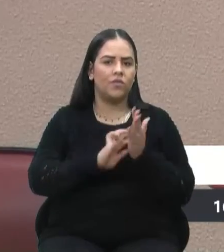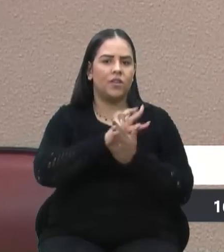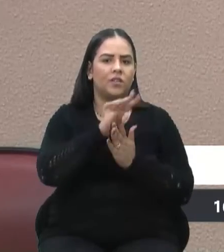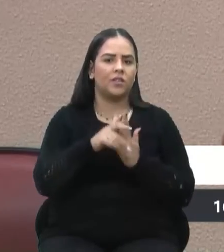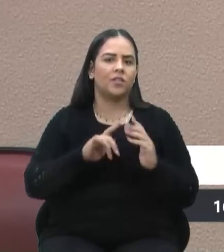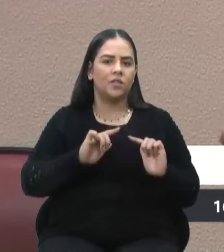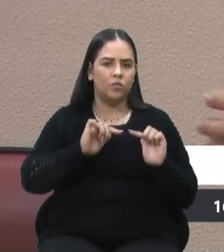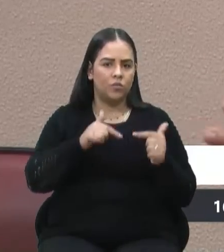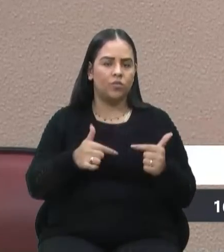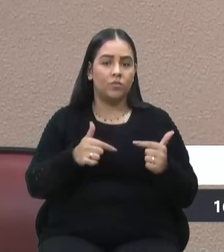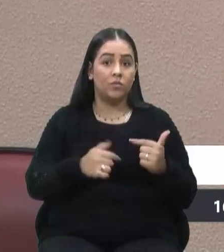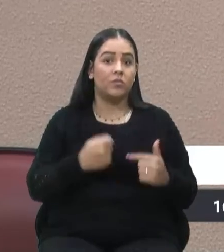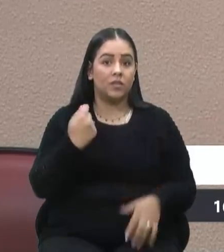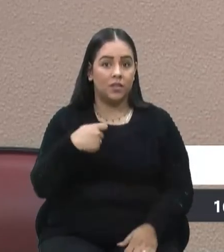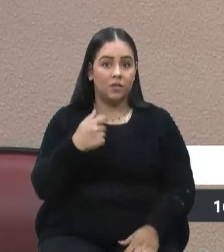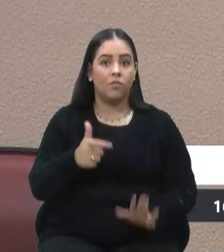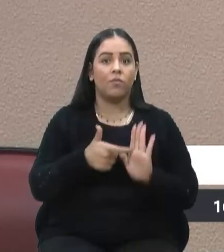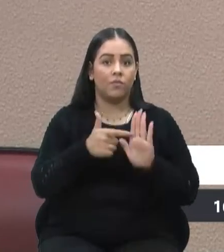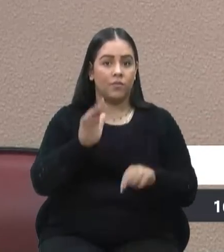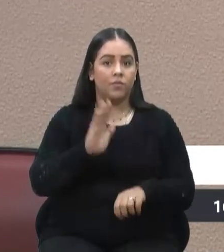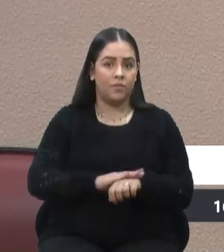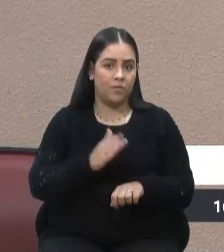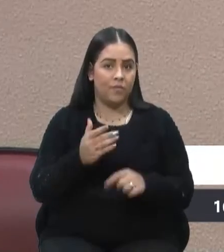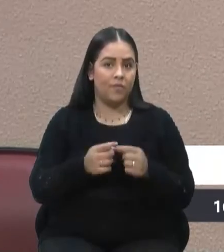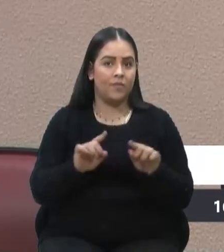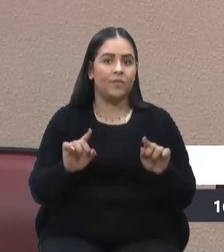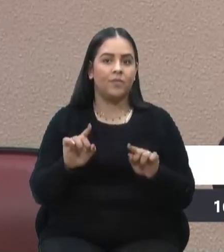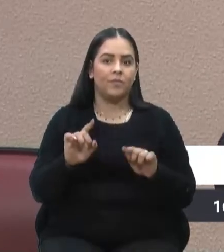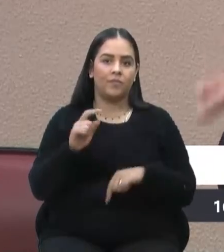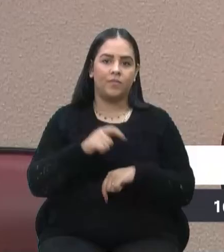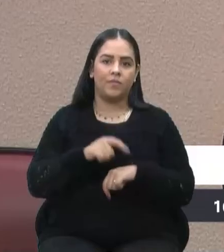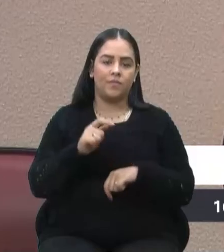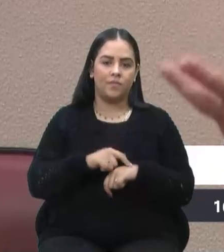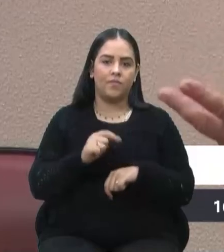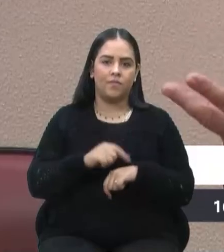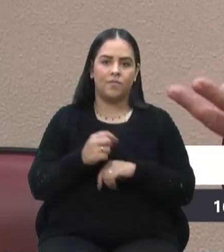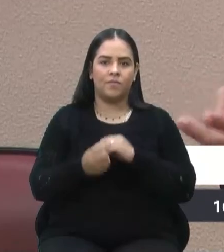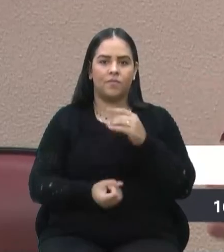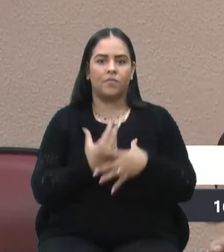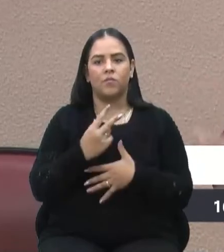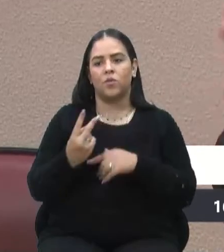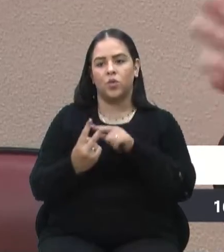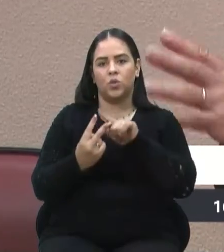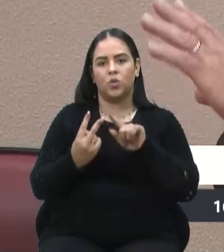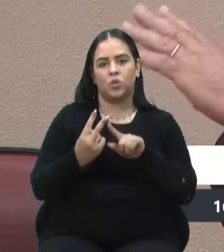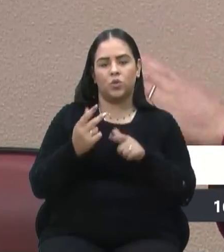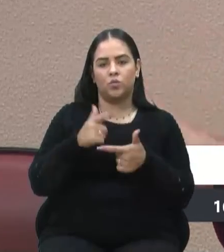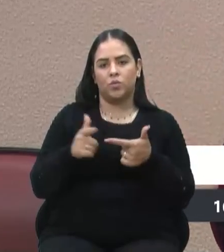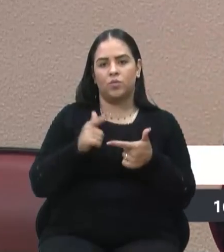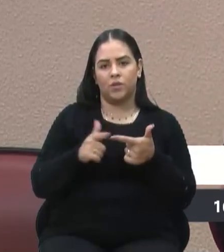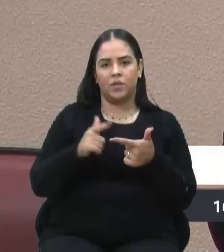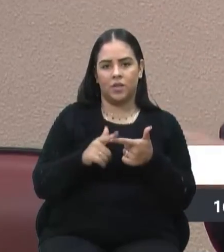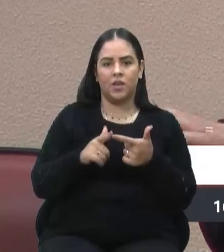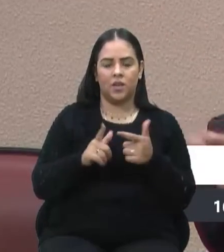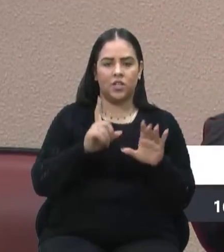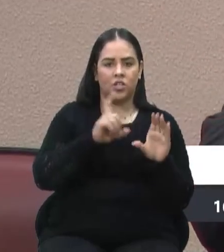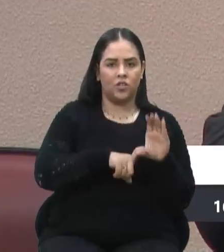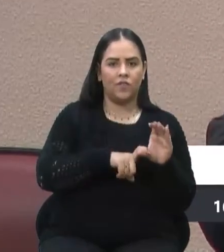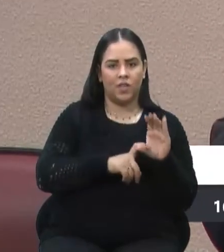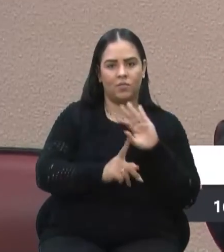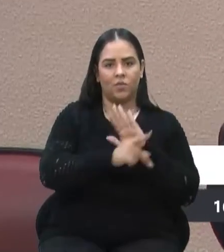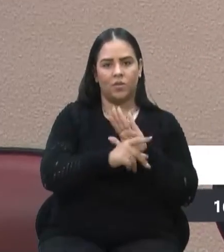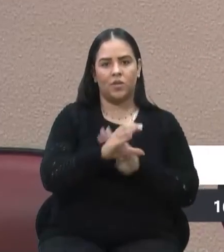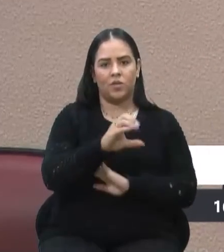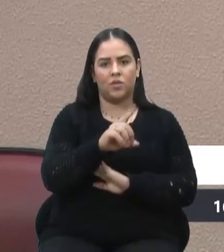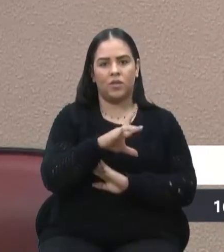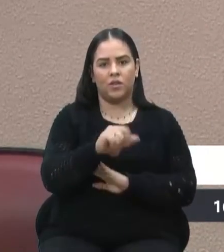ali adiante deve mostrar mais, mas neste momento se criou dois problemas. A questão da dívida da Codeca e a